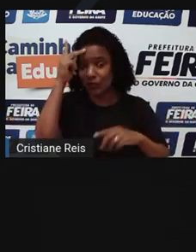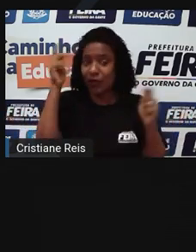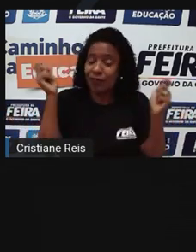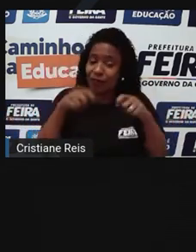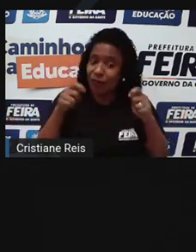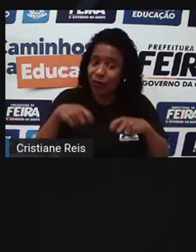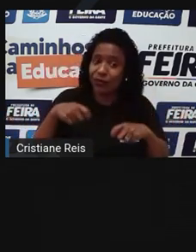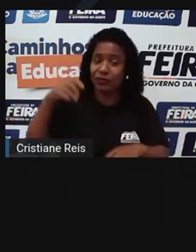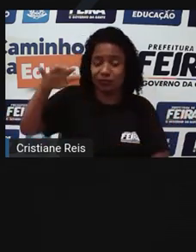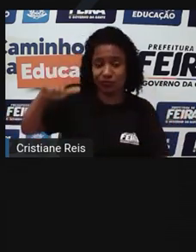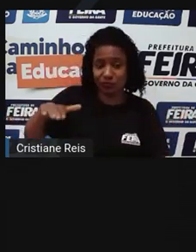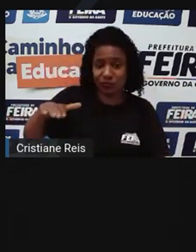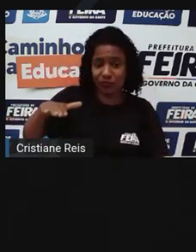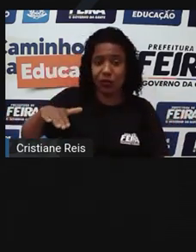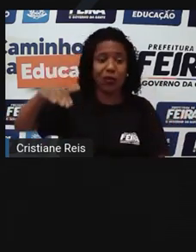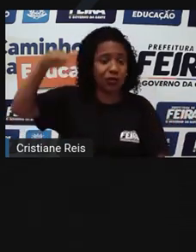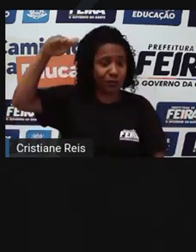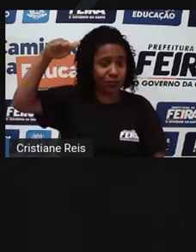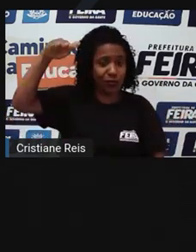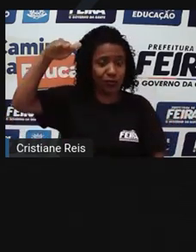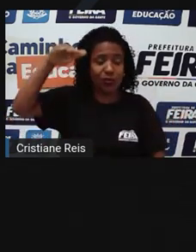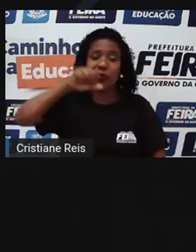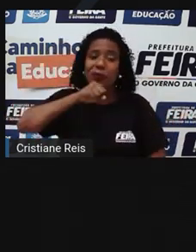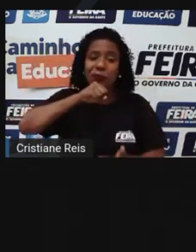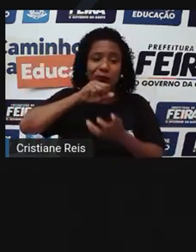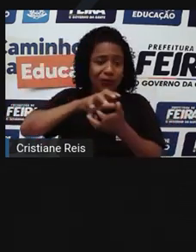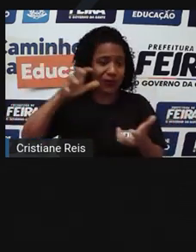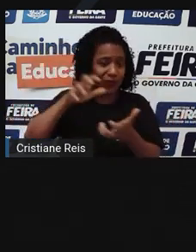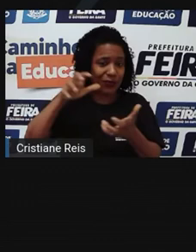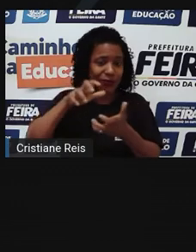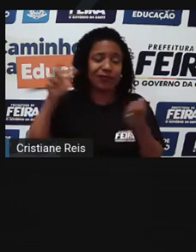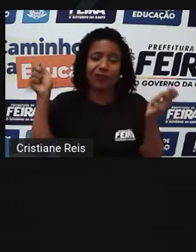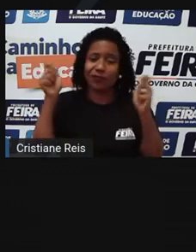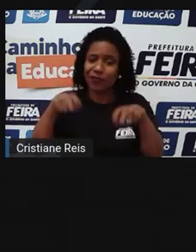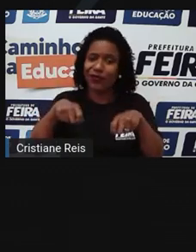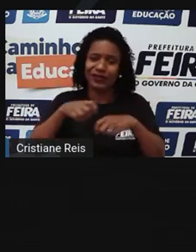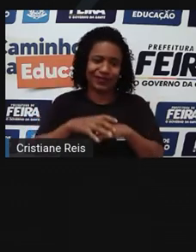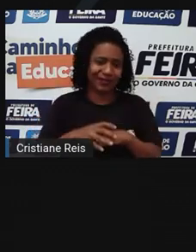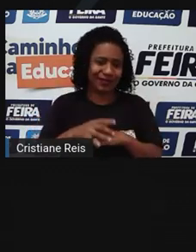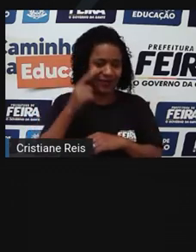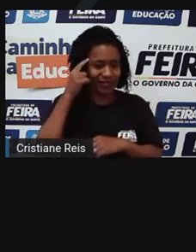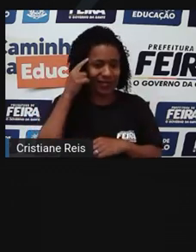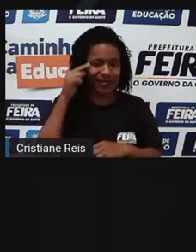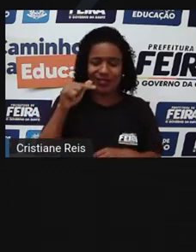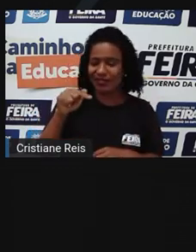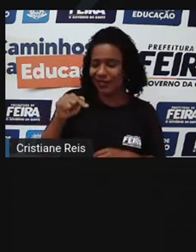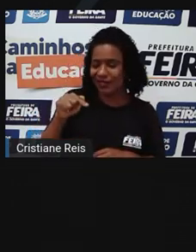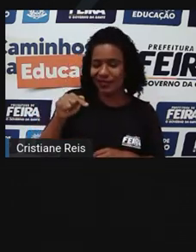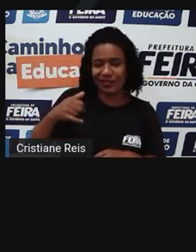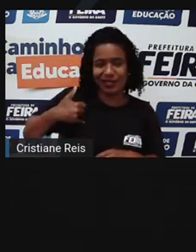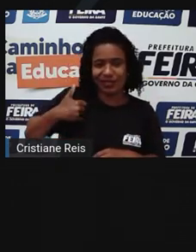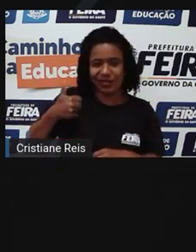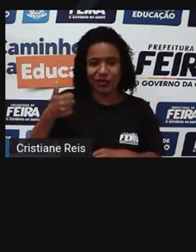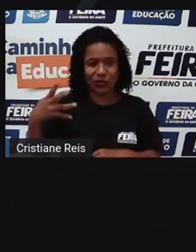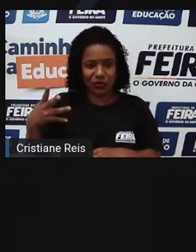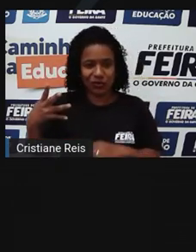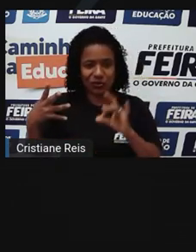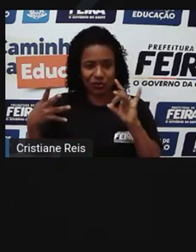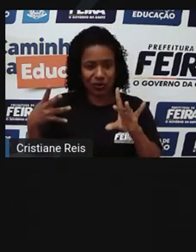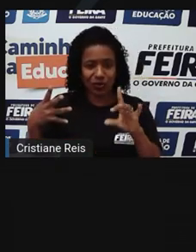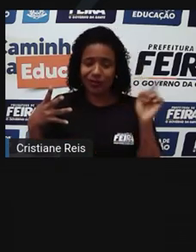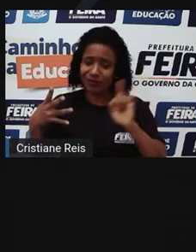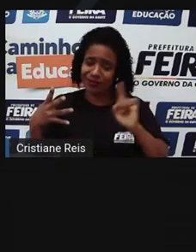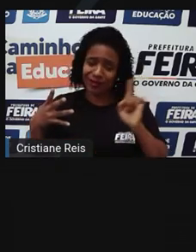na idade própria. Não se restringe apenas à faixa etária entre 7 e 14 anos. O